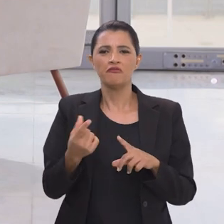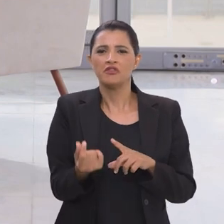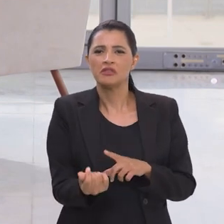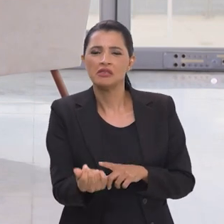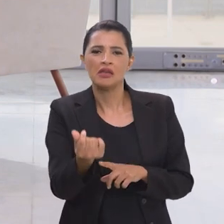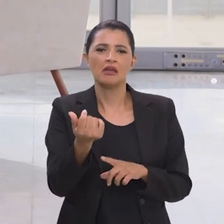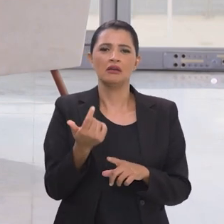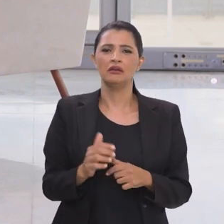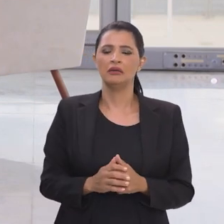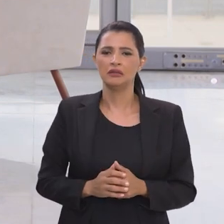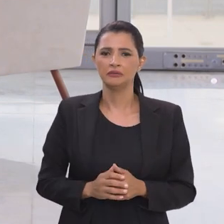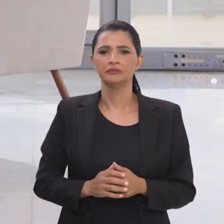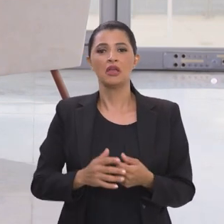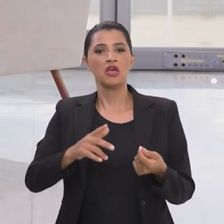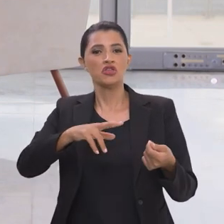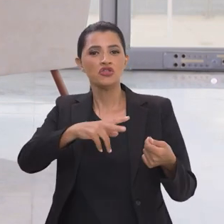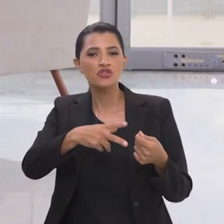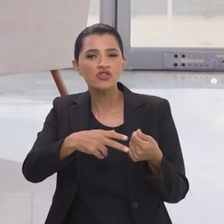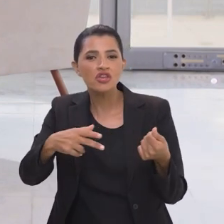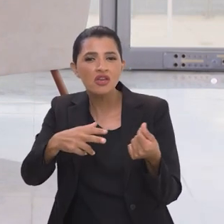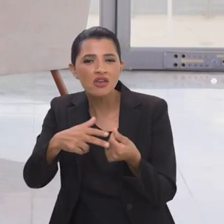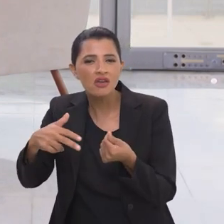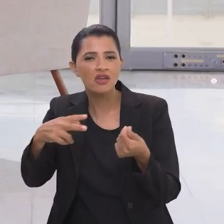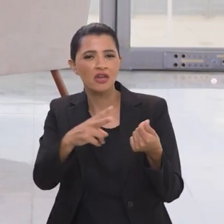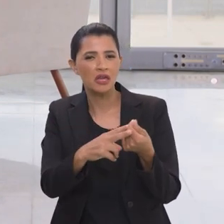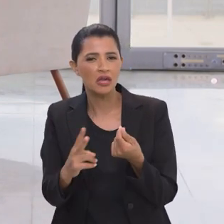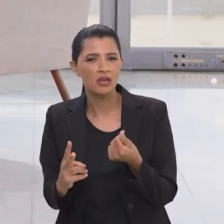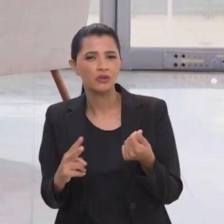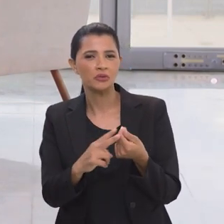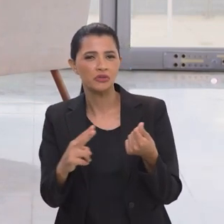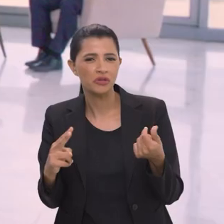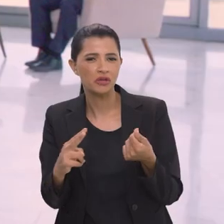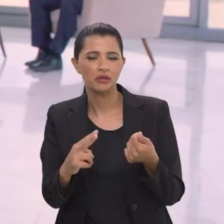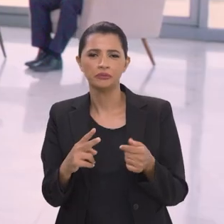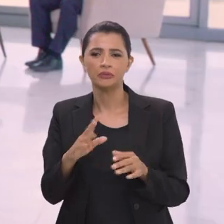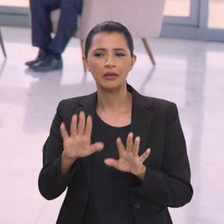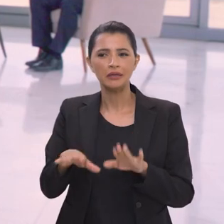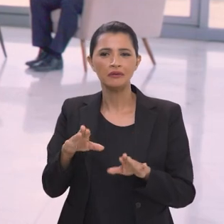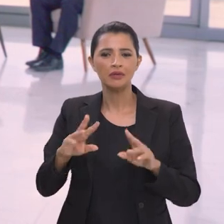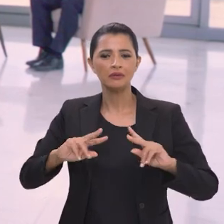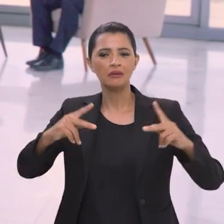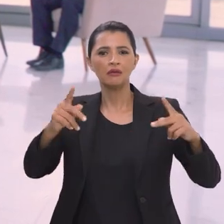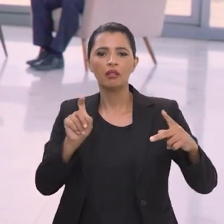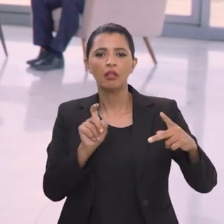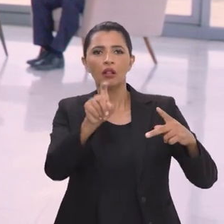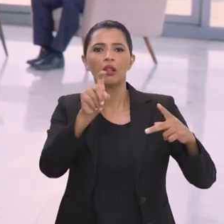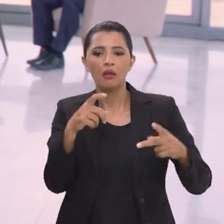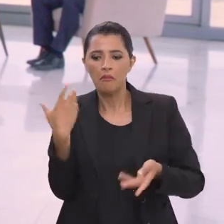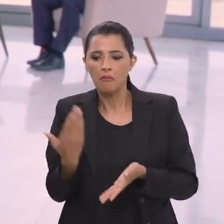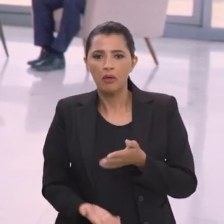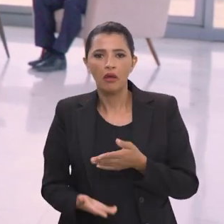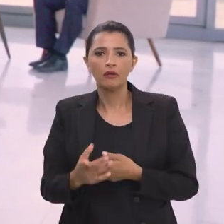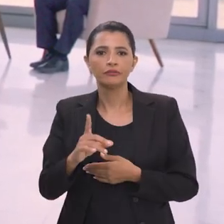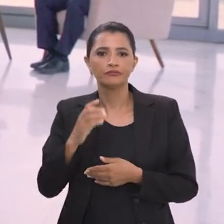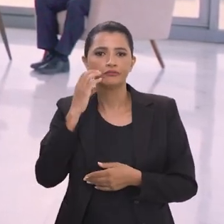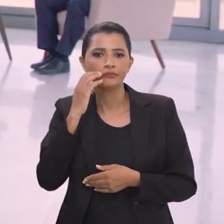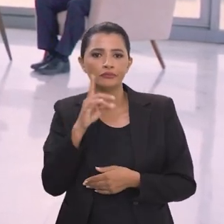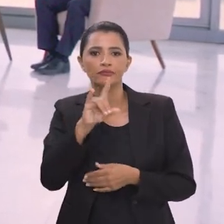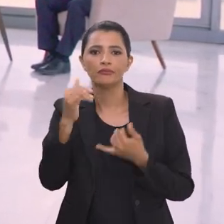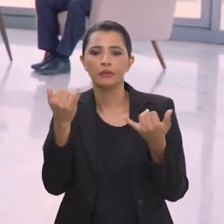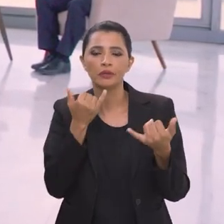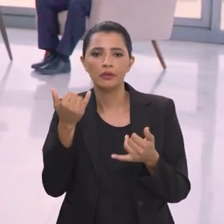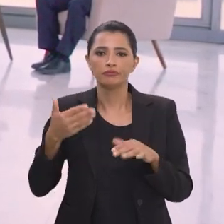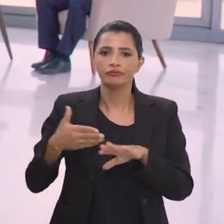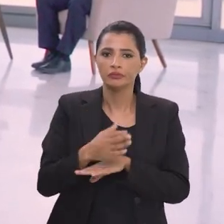criptomoedas falsas quantas pessoas clicam num link e perdem os dados do celular tem a sua